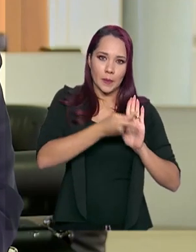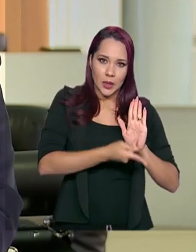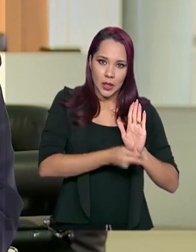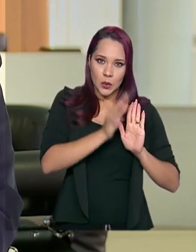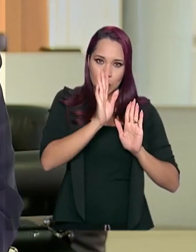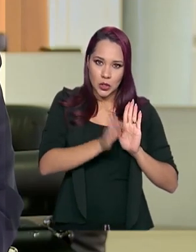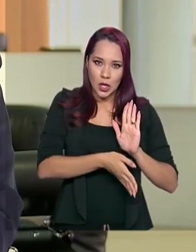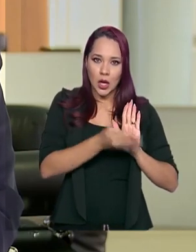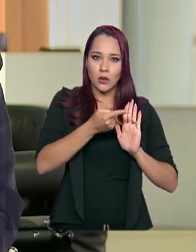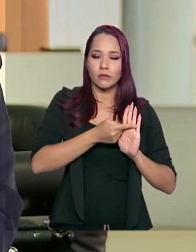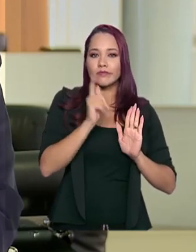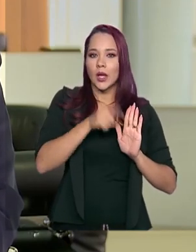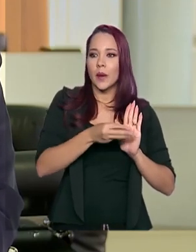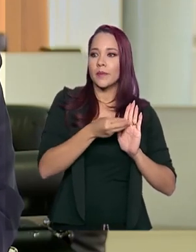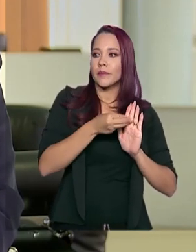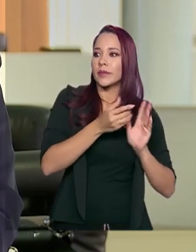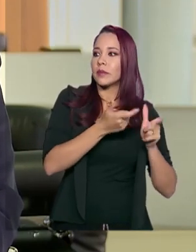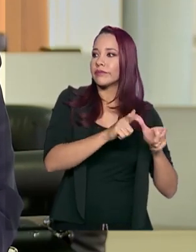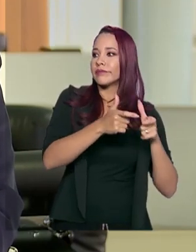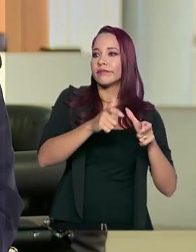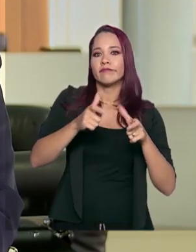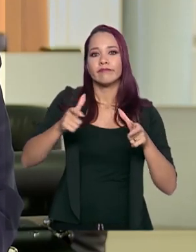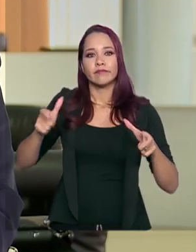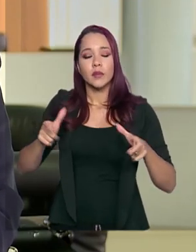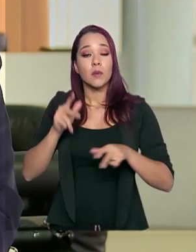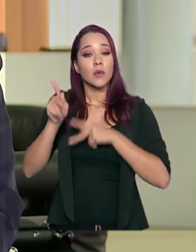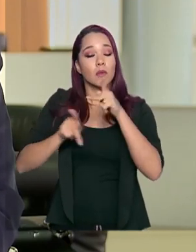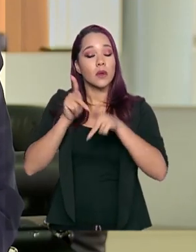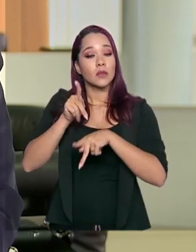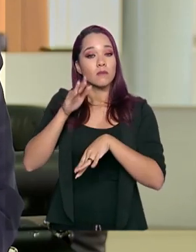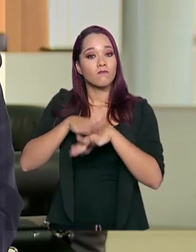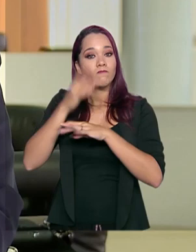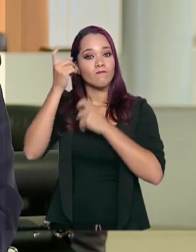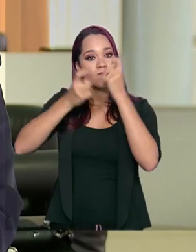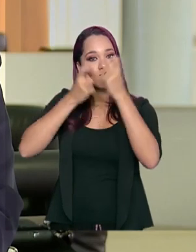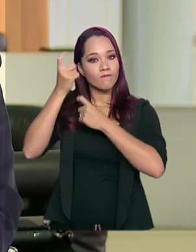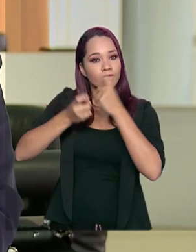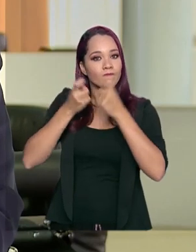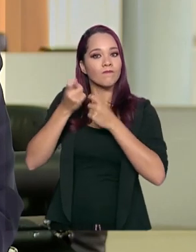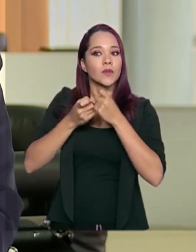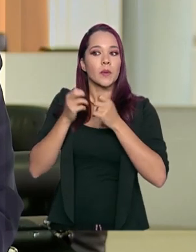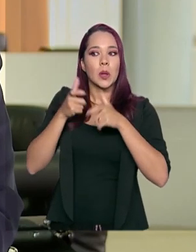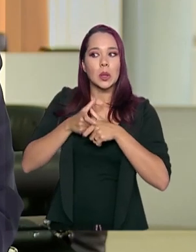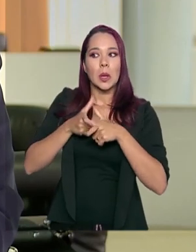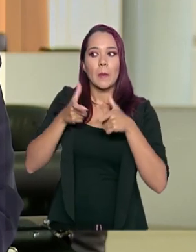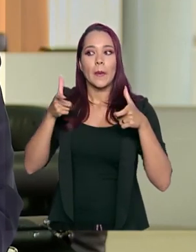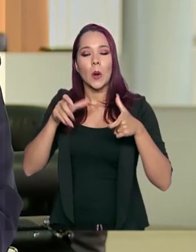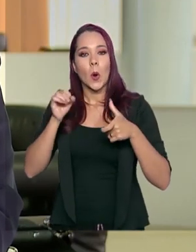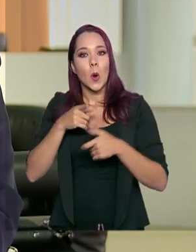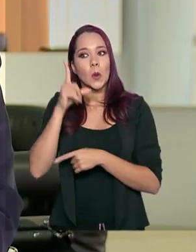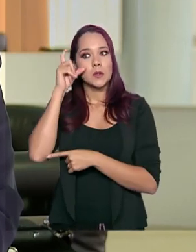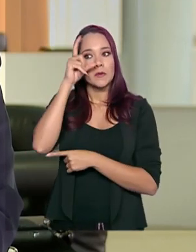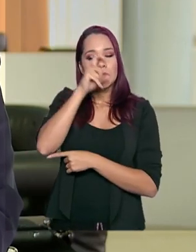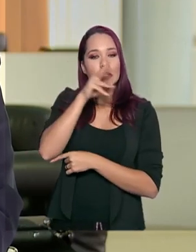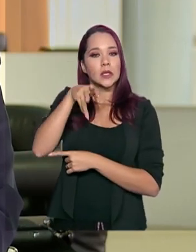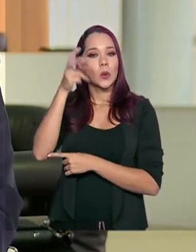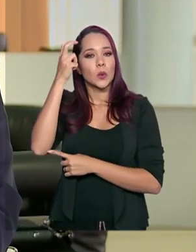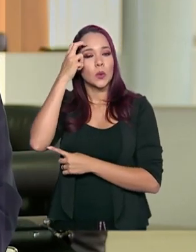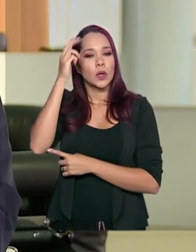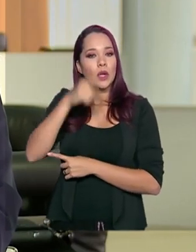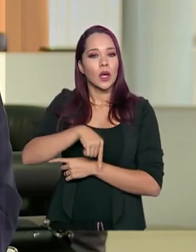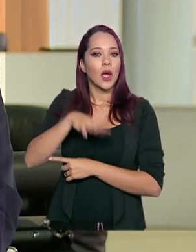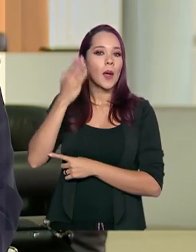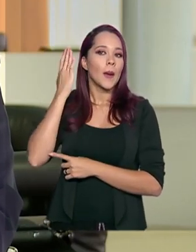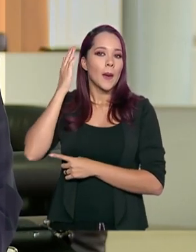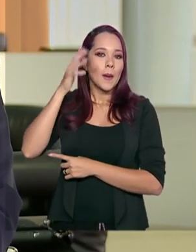possibilidade de expansão. As populações que mais nos preocupam pelo tamanho ou pela complexidade cultural seria Mato